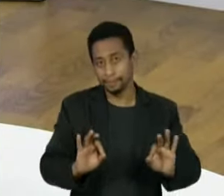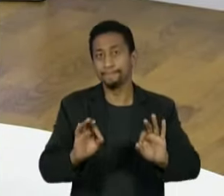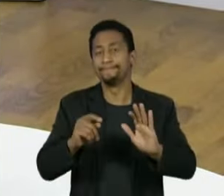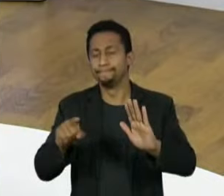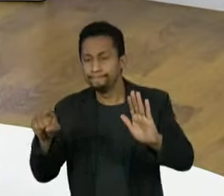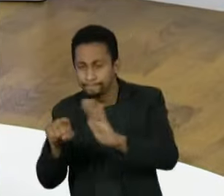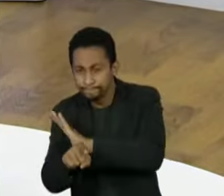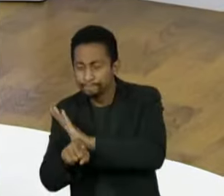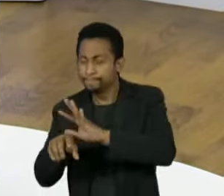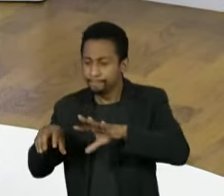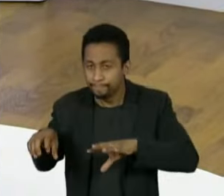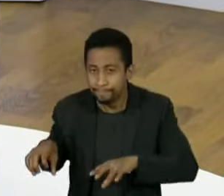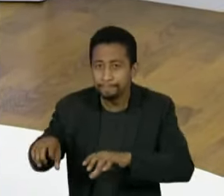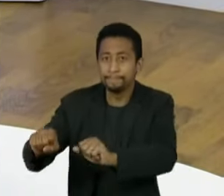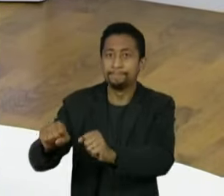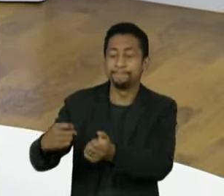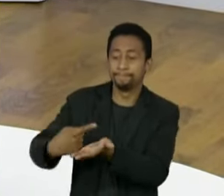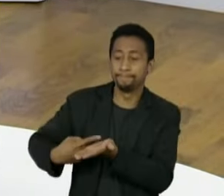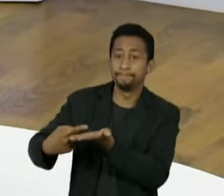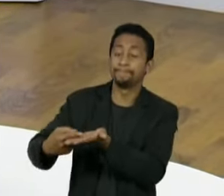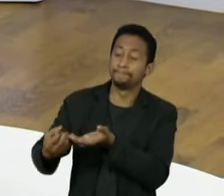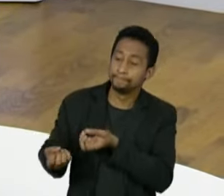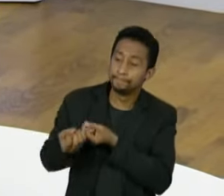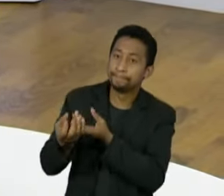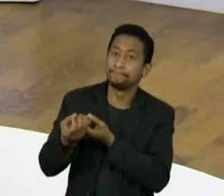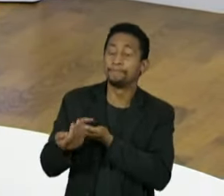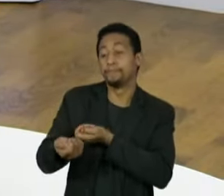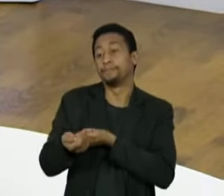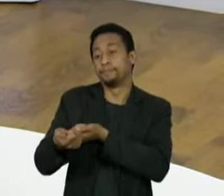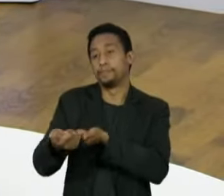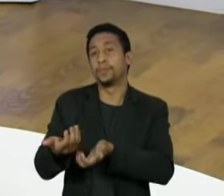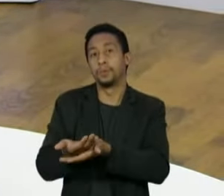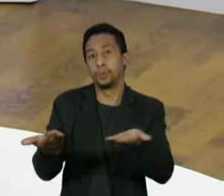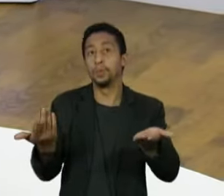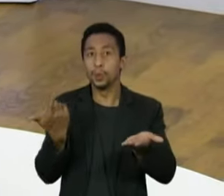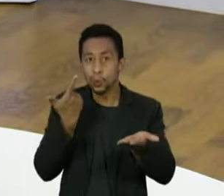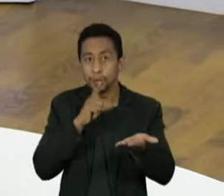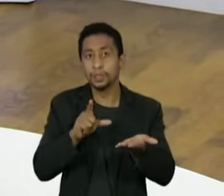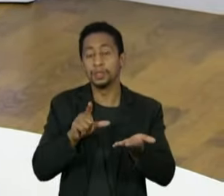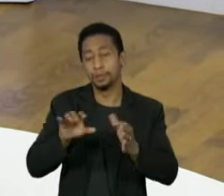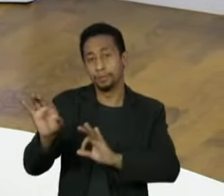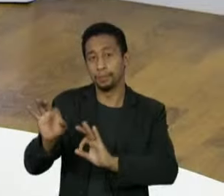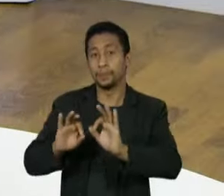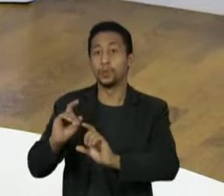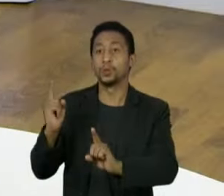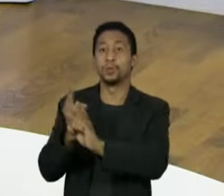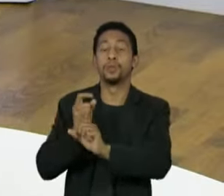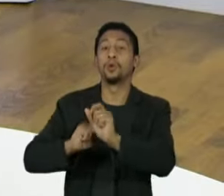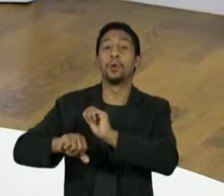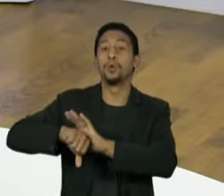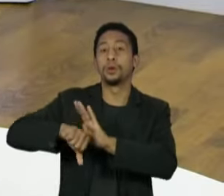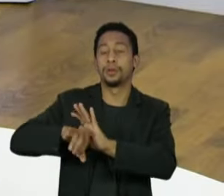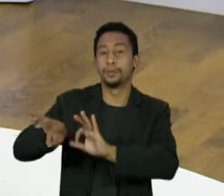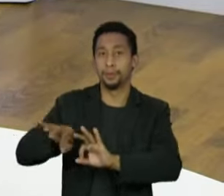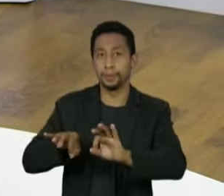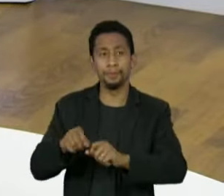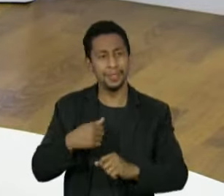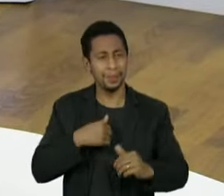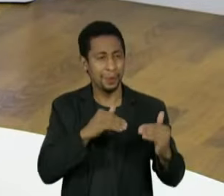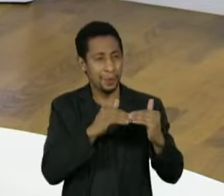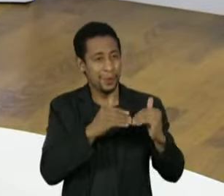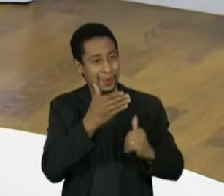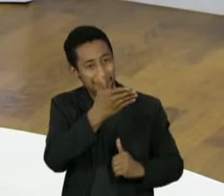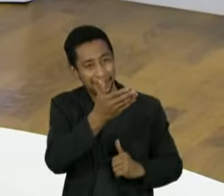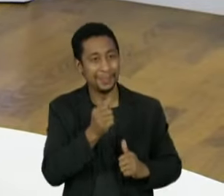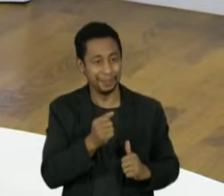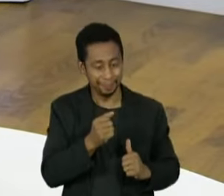interceptações, negociar acordos de delação premiada, são ferramentas necessárias quando você estiver falando de crime organizado. Eu concordo com o